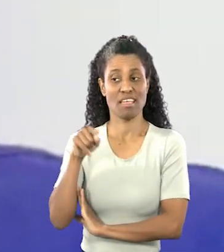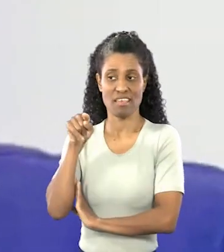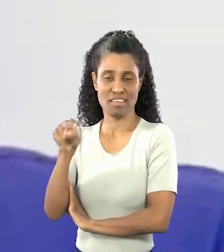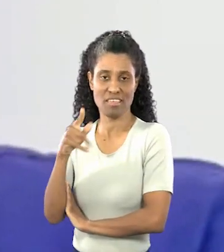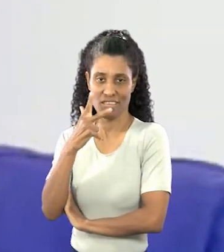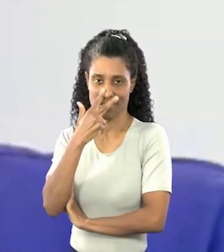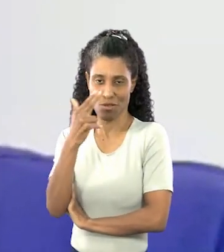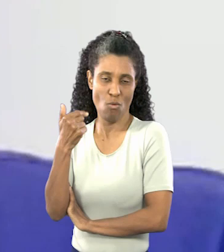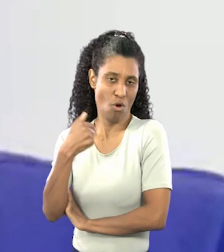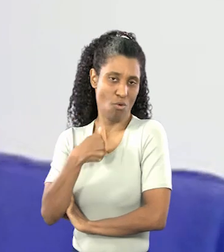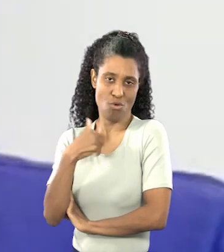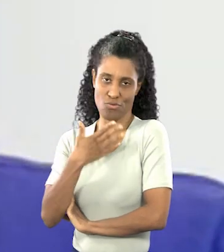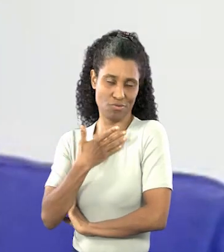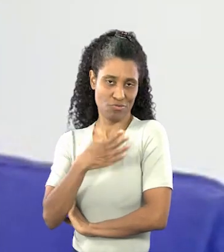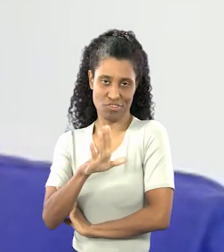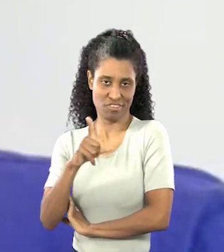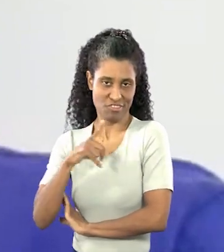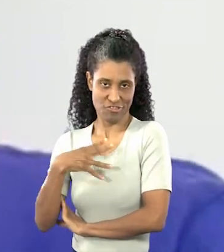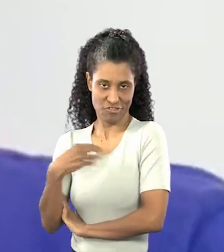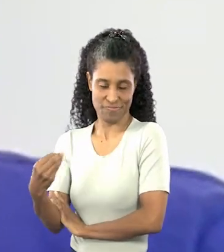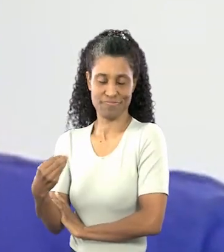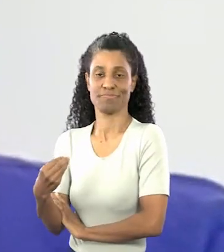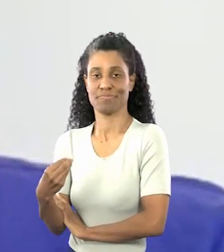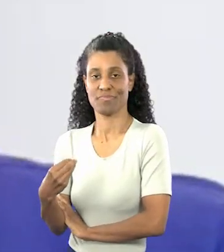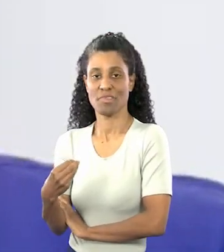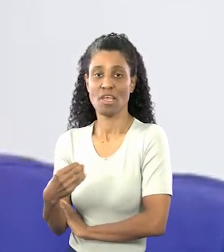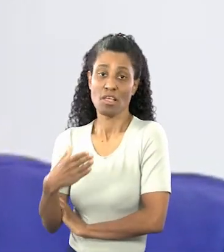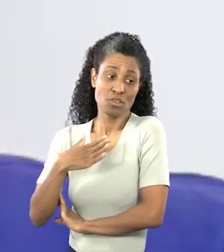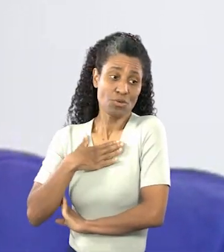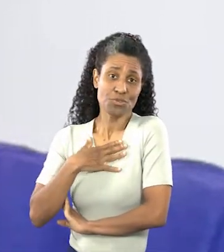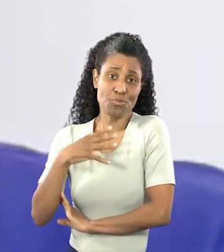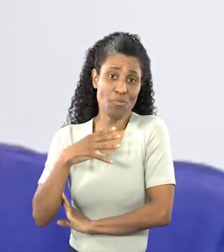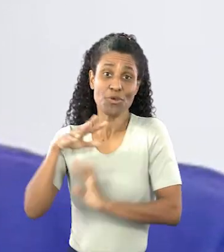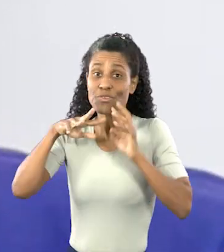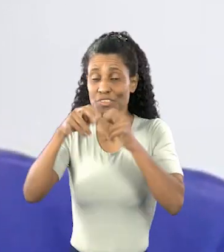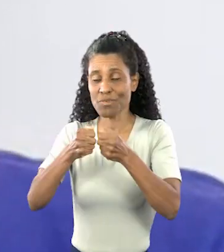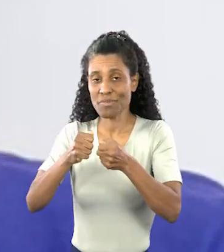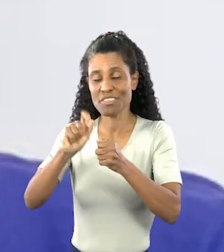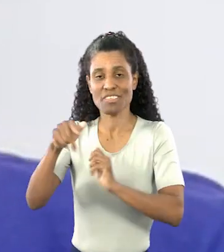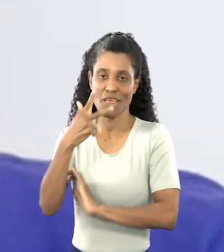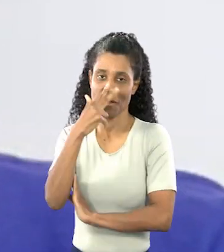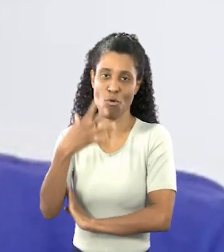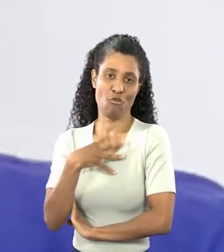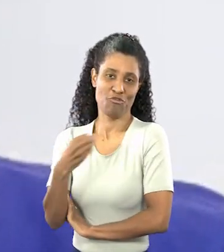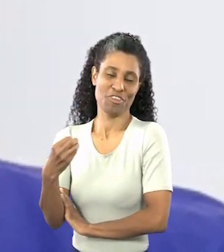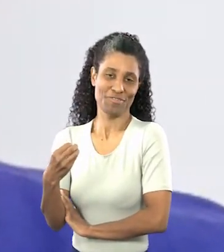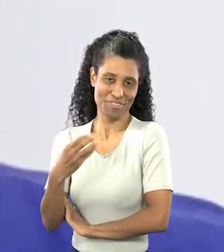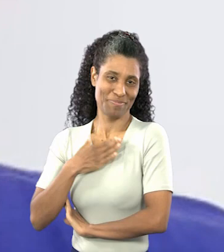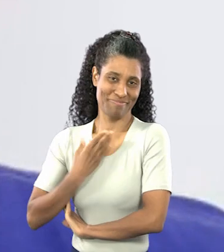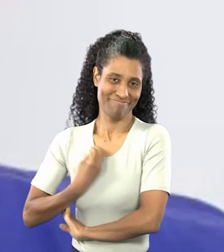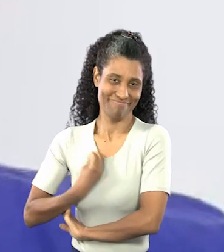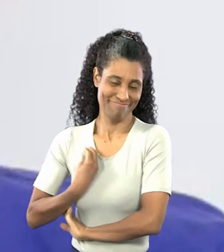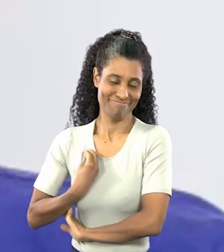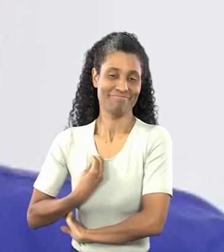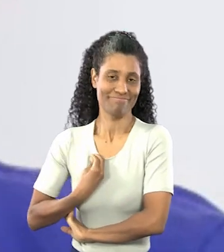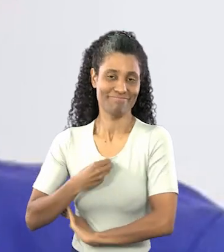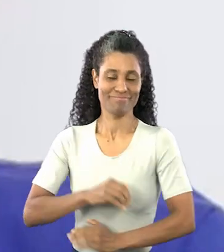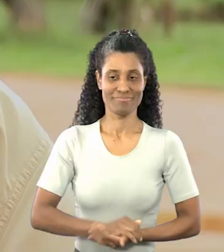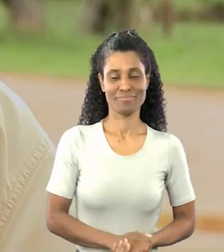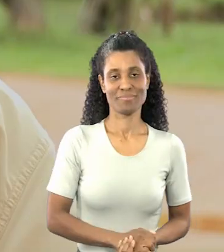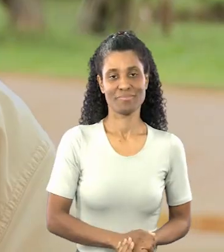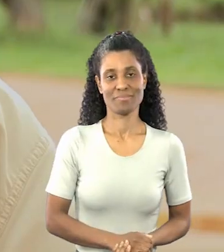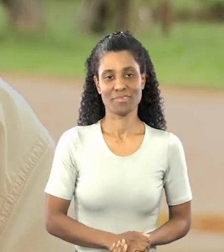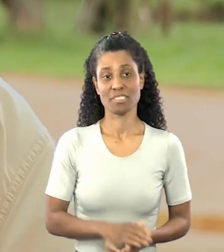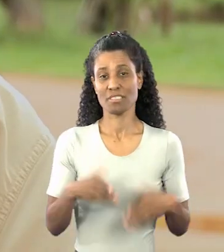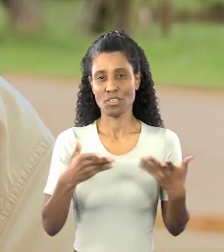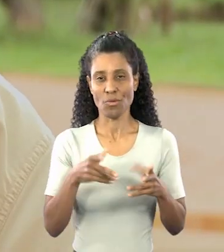aqueles que não optam por isso, né? Que foi o meu caso. Eu tenho os meus pets, que são como os meus filhos, na verdade, né?